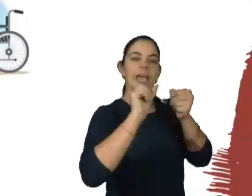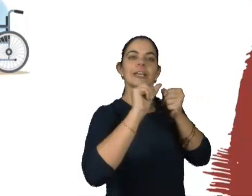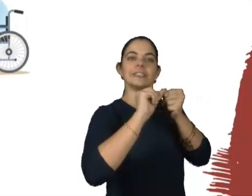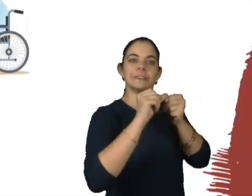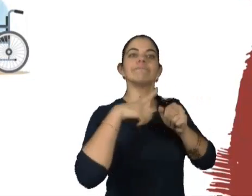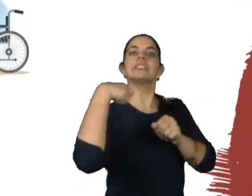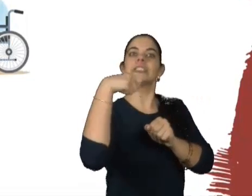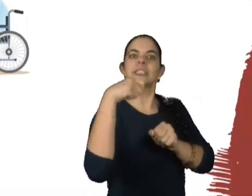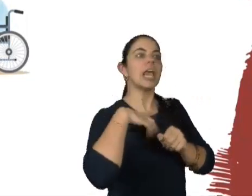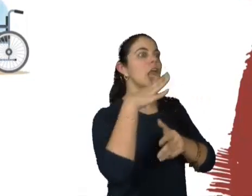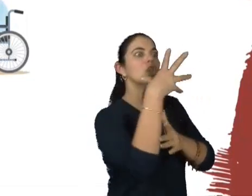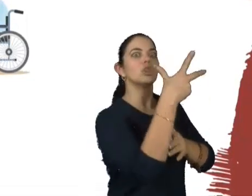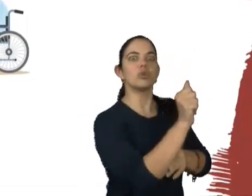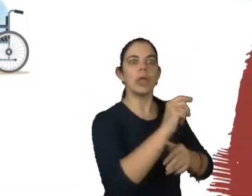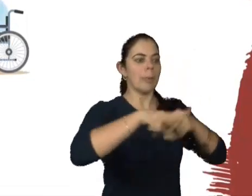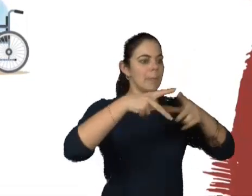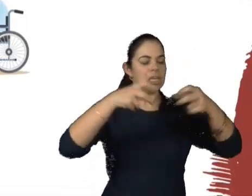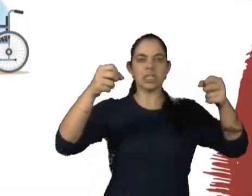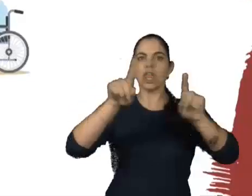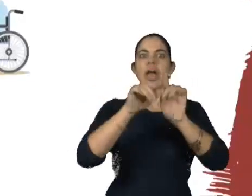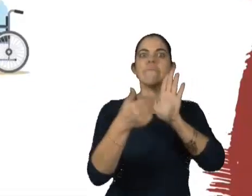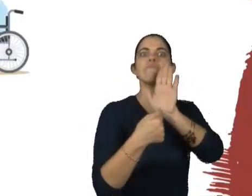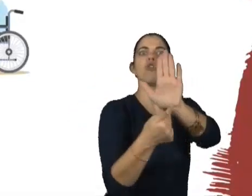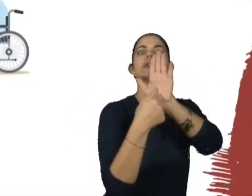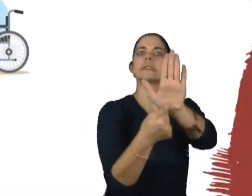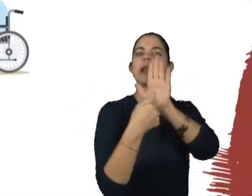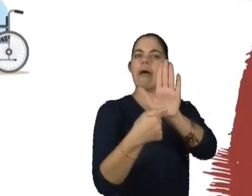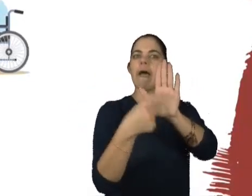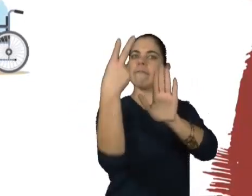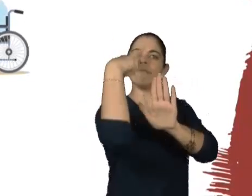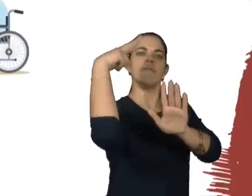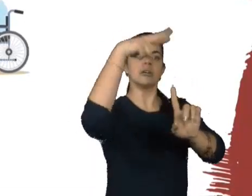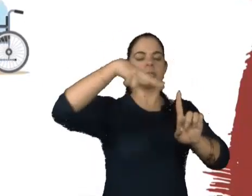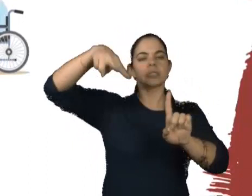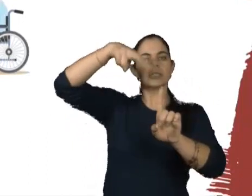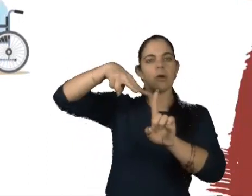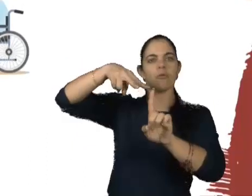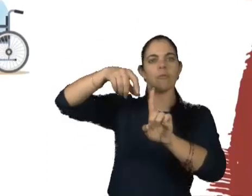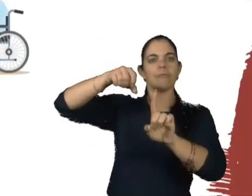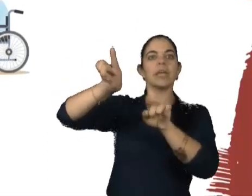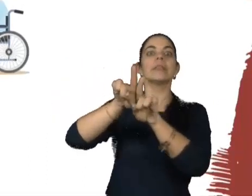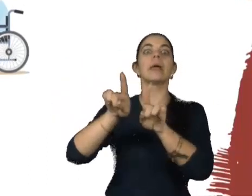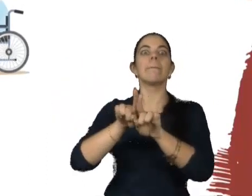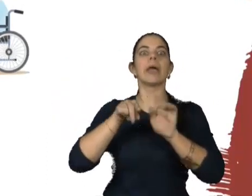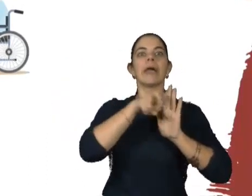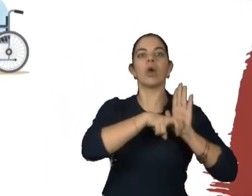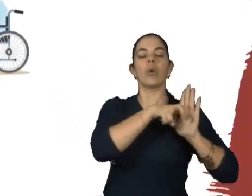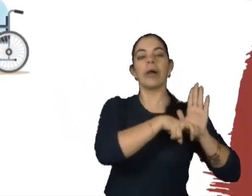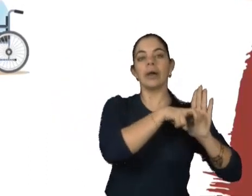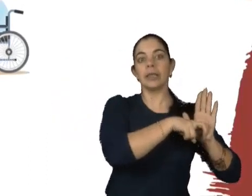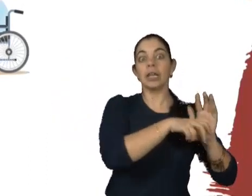rótulos, ele precisa estar presente para que as pessoas com deficiência visual tenham autonomia. e aqui o